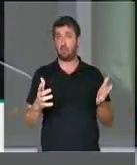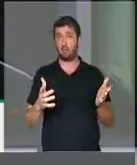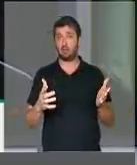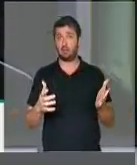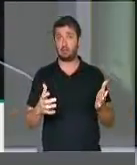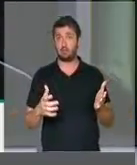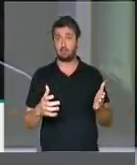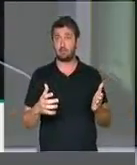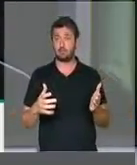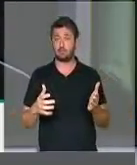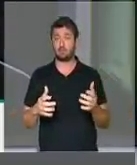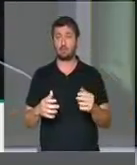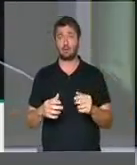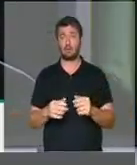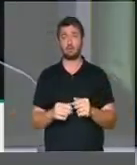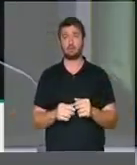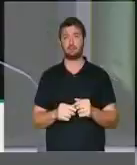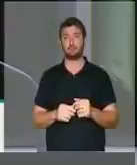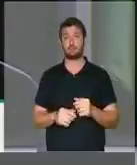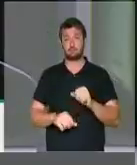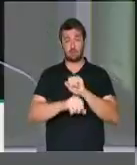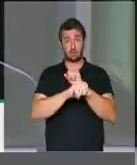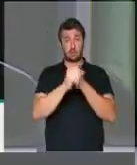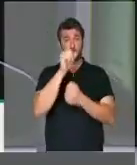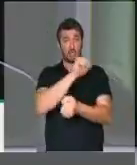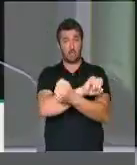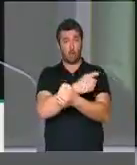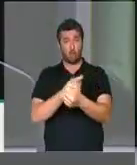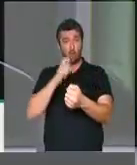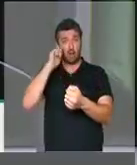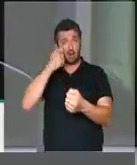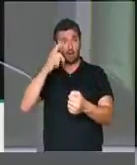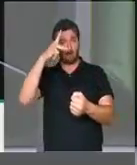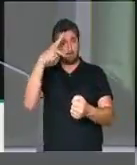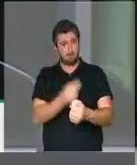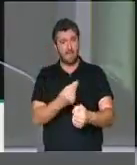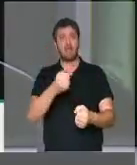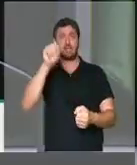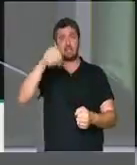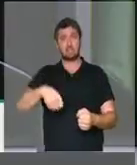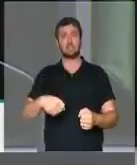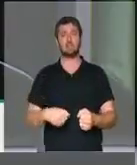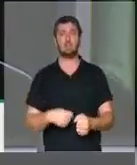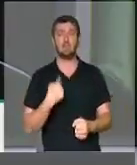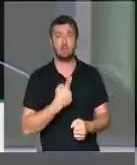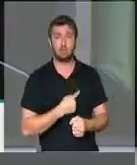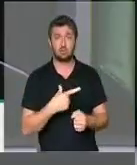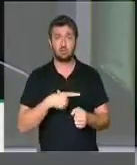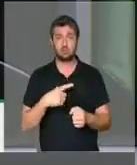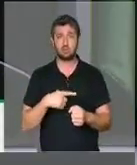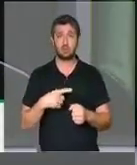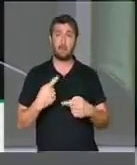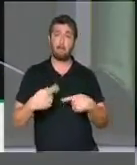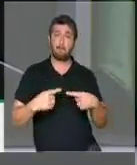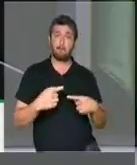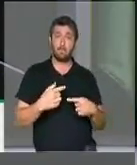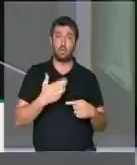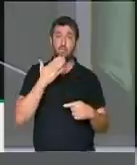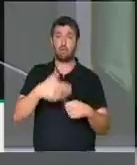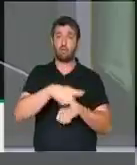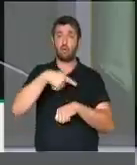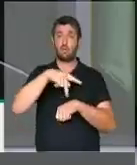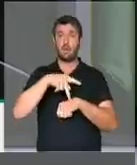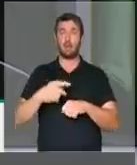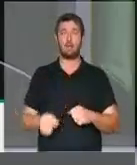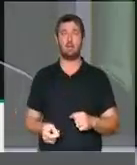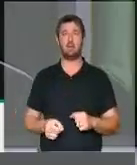O ato e os quilombolas, o povo negro, merecem, como de fato nós estamos tendo, política de Estado.